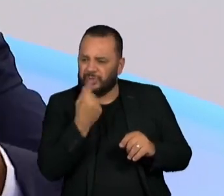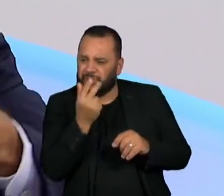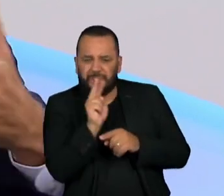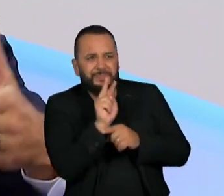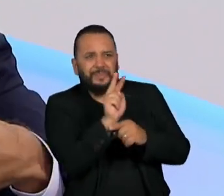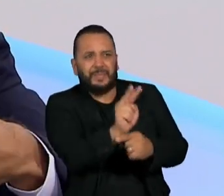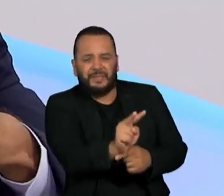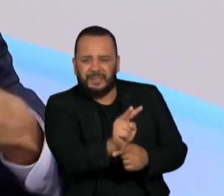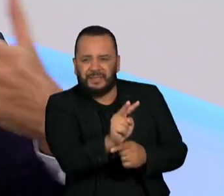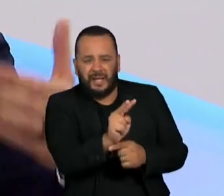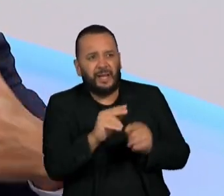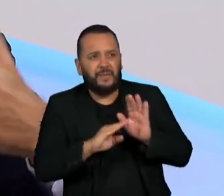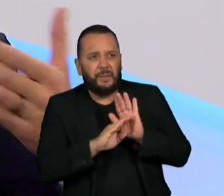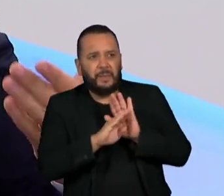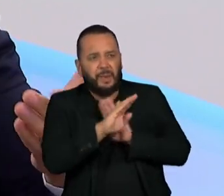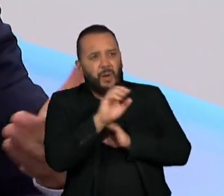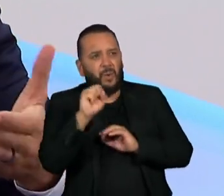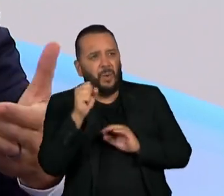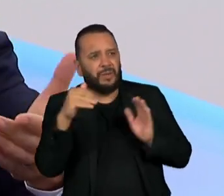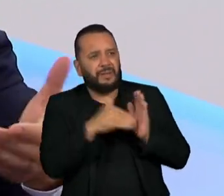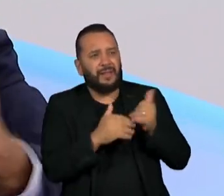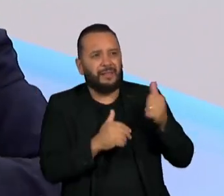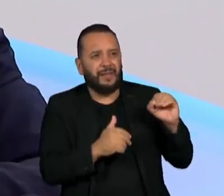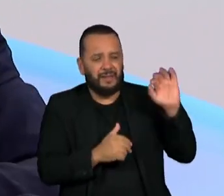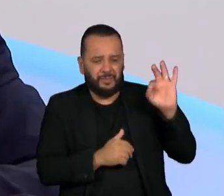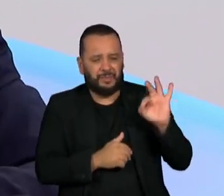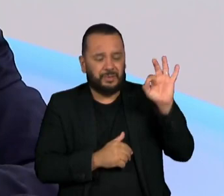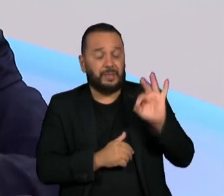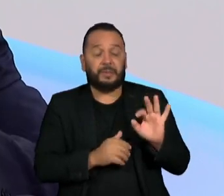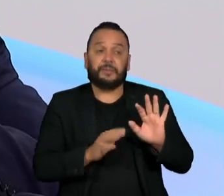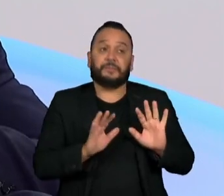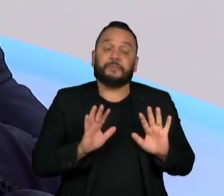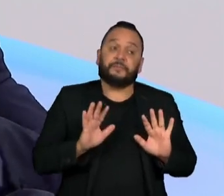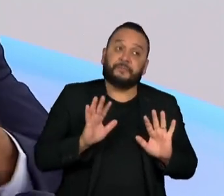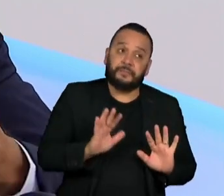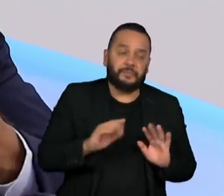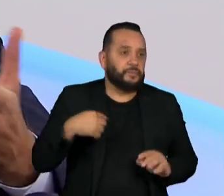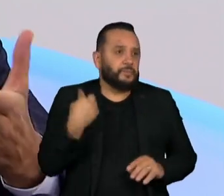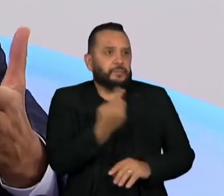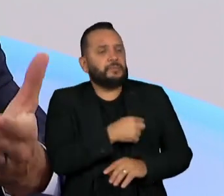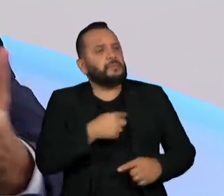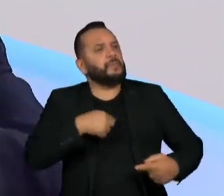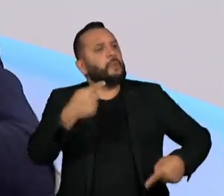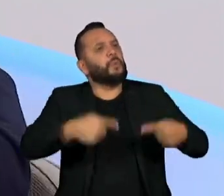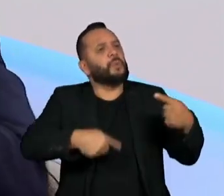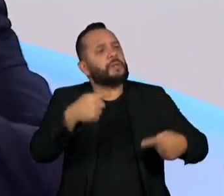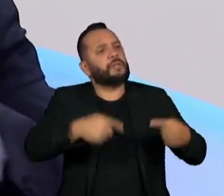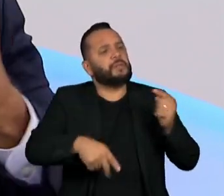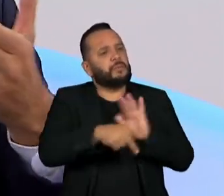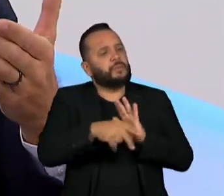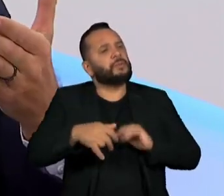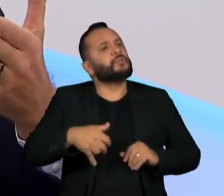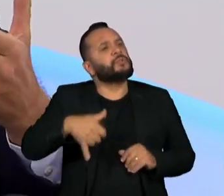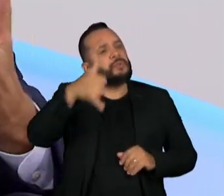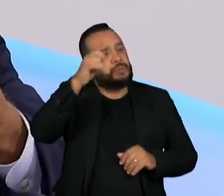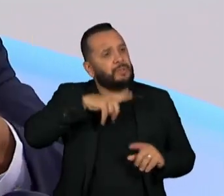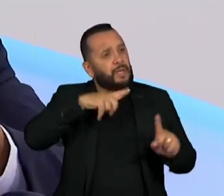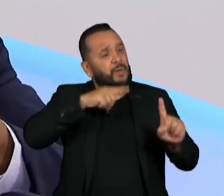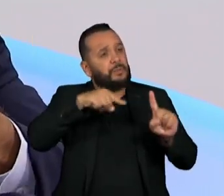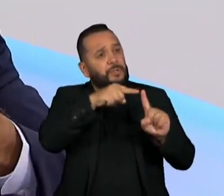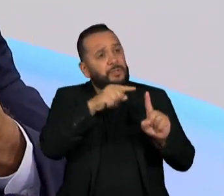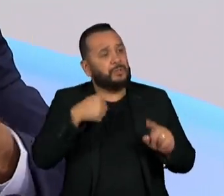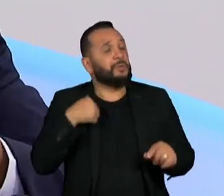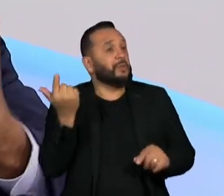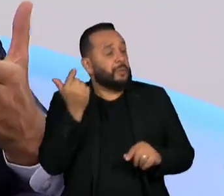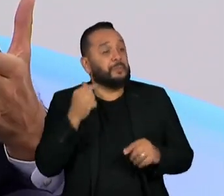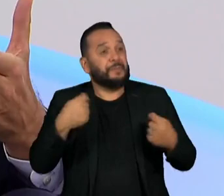crescimento razoável para um momento onde a gente está. Agora, a nossa política de juros tem um objetivo, como foi mencionado pelo Alex, a gente precisa